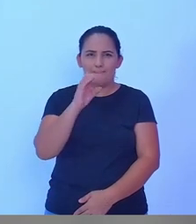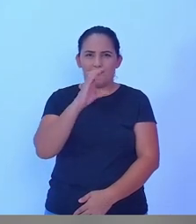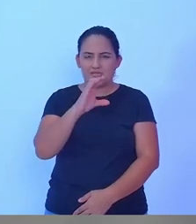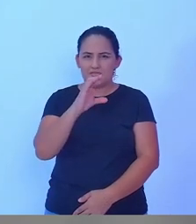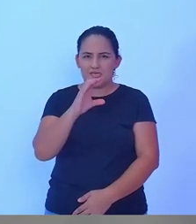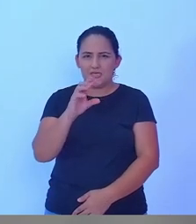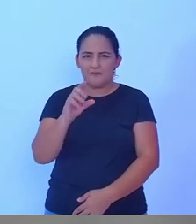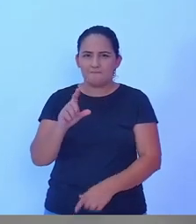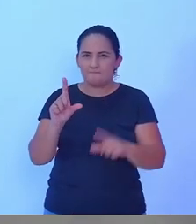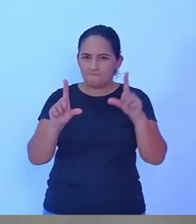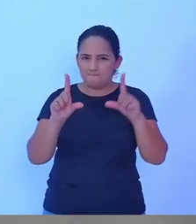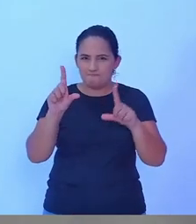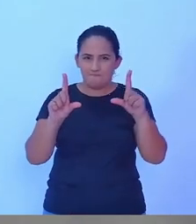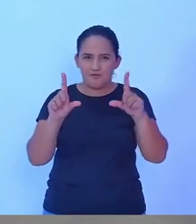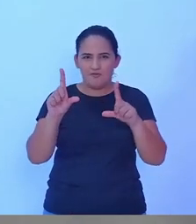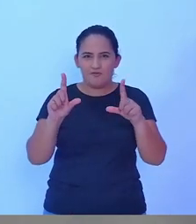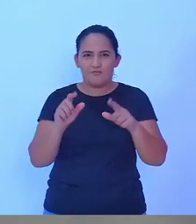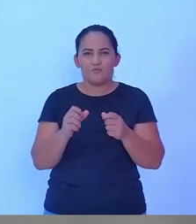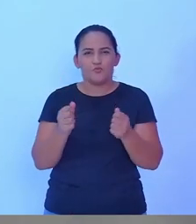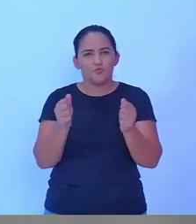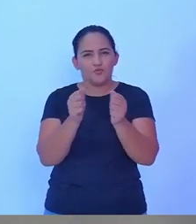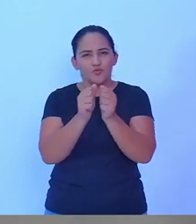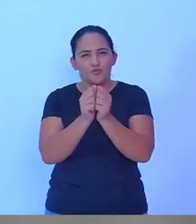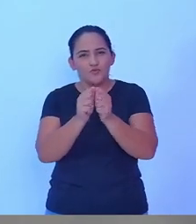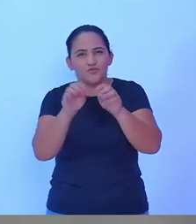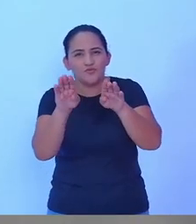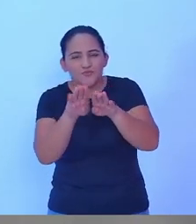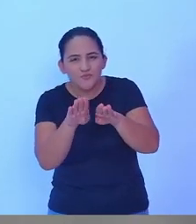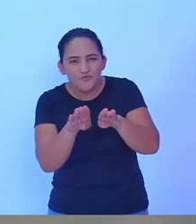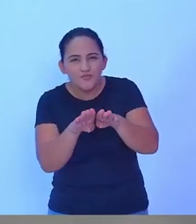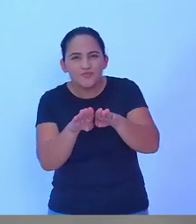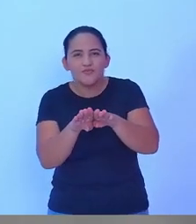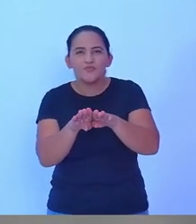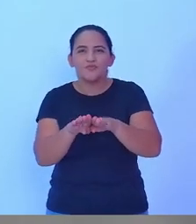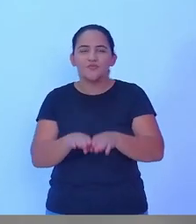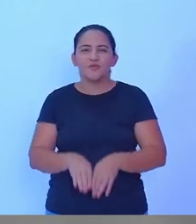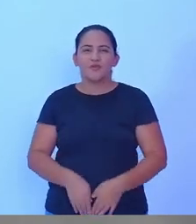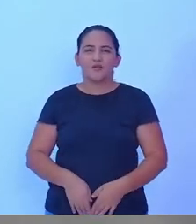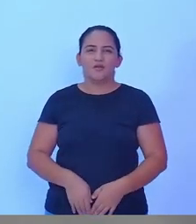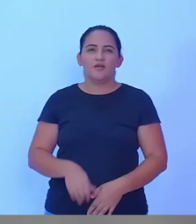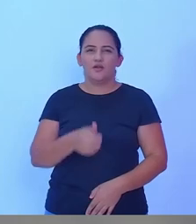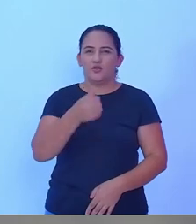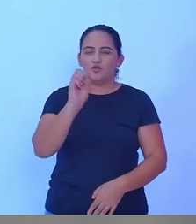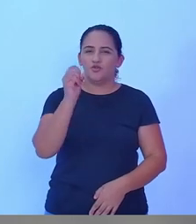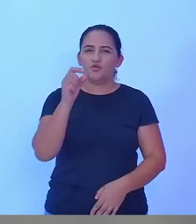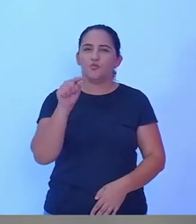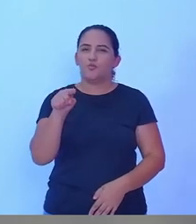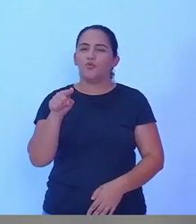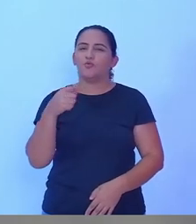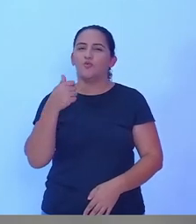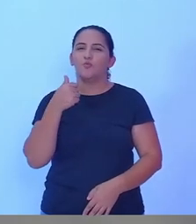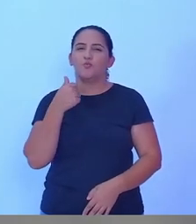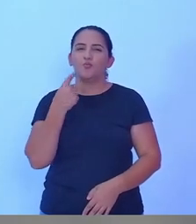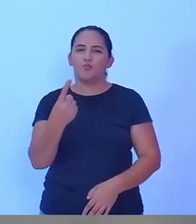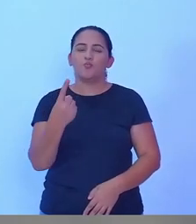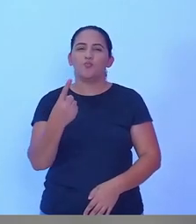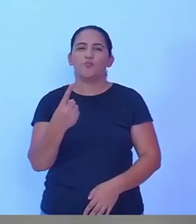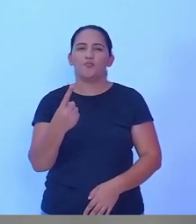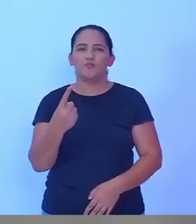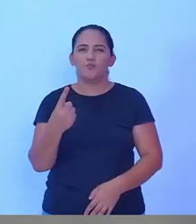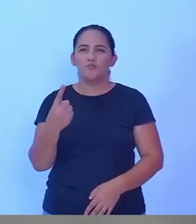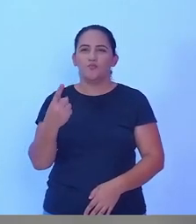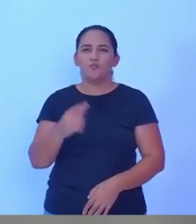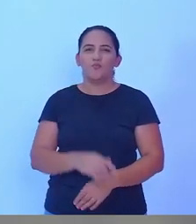aqui com a gente, né? Ele que é da Record, do 18.1, que está aqui presente também, fazendo a